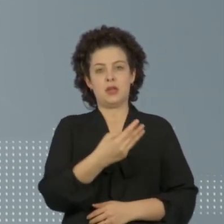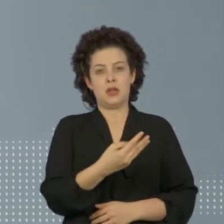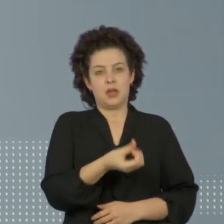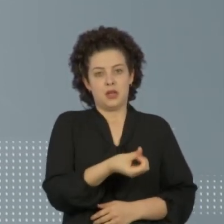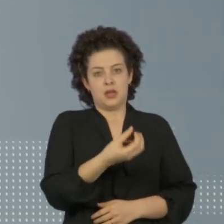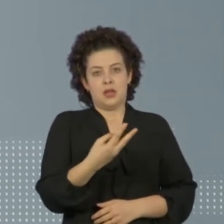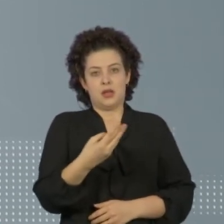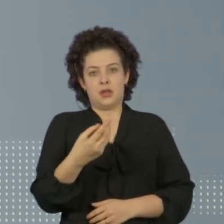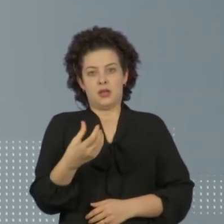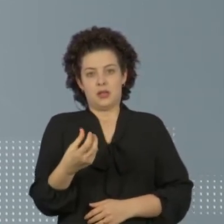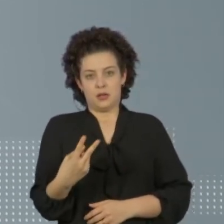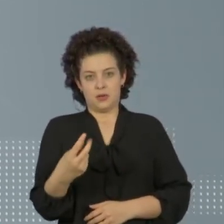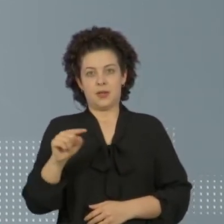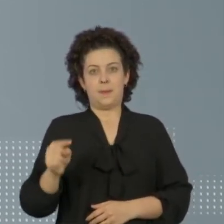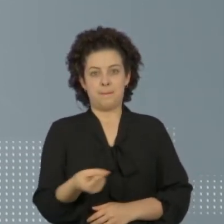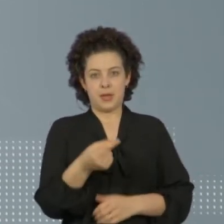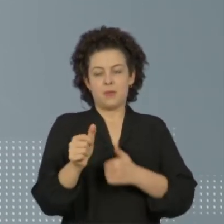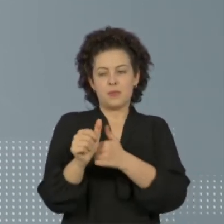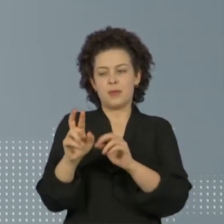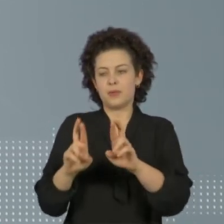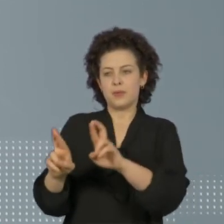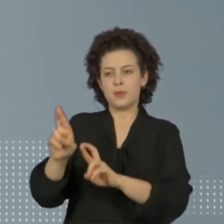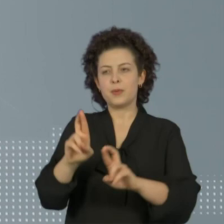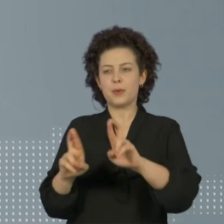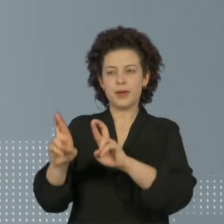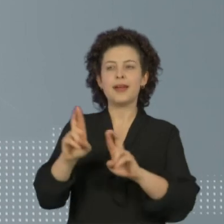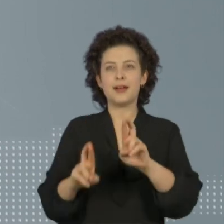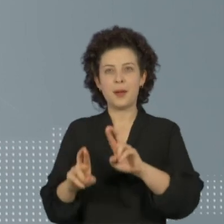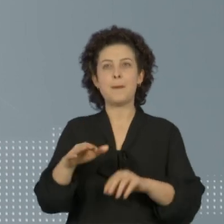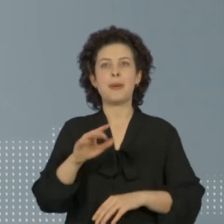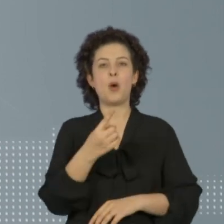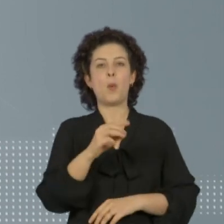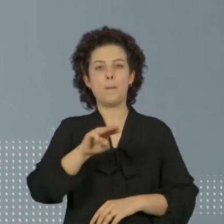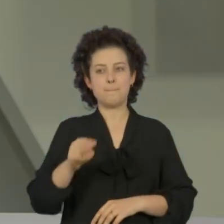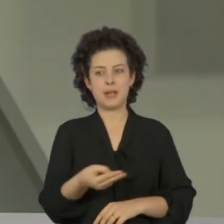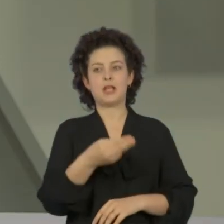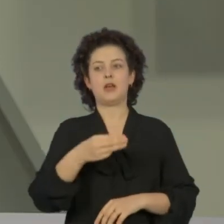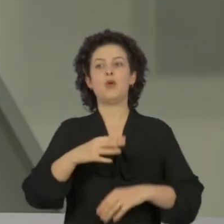pacientes em acompanhamento e mais de 1 milhão e 54 mil recuperados.